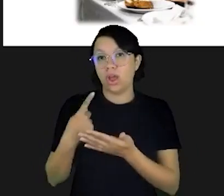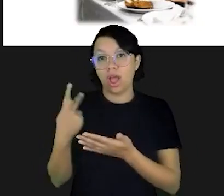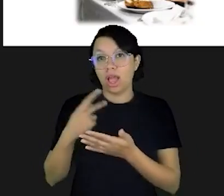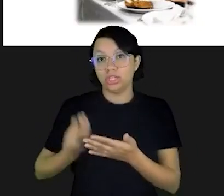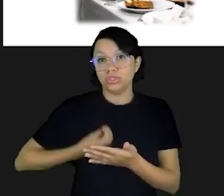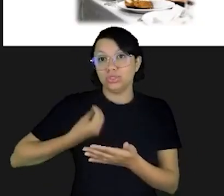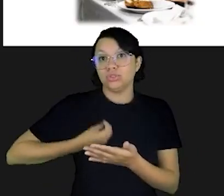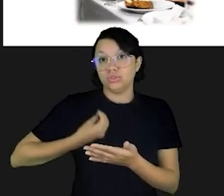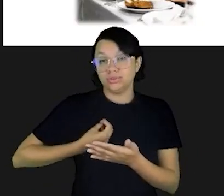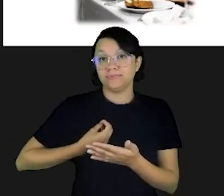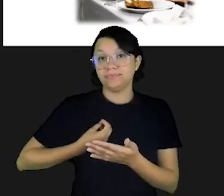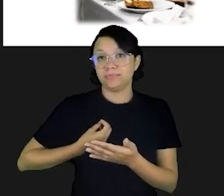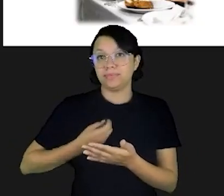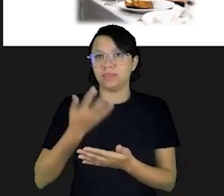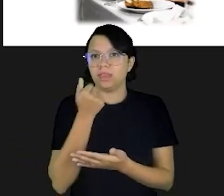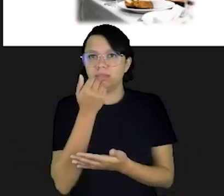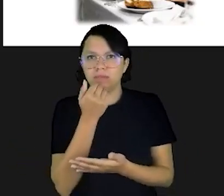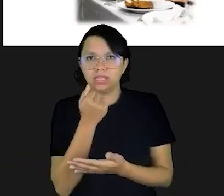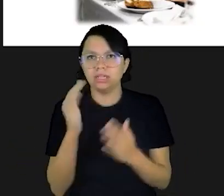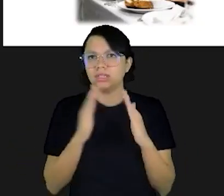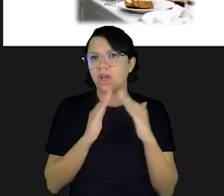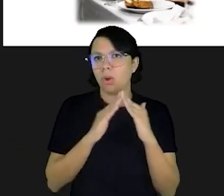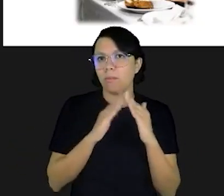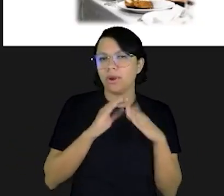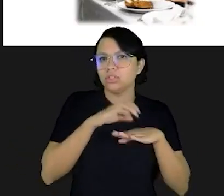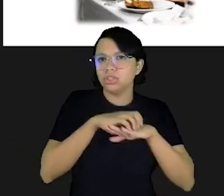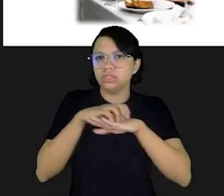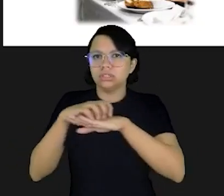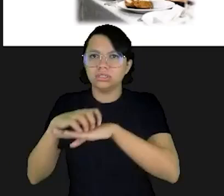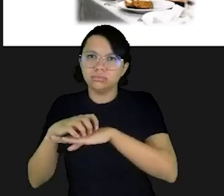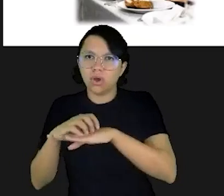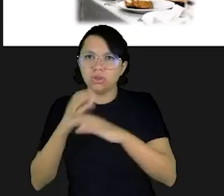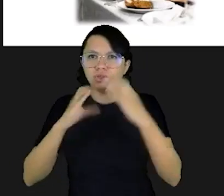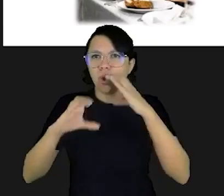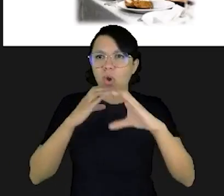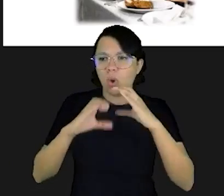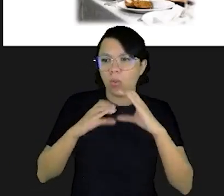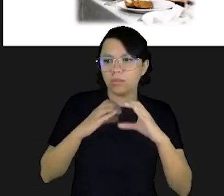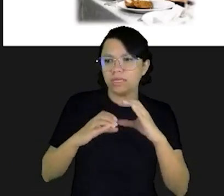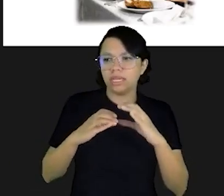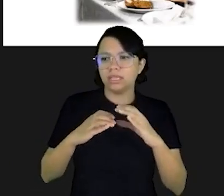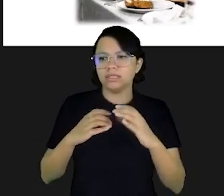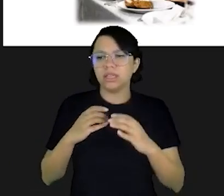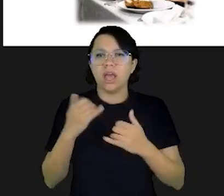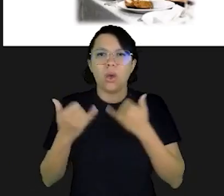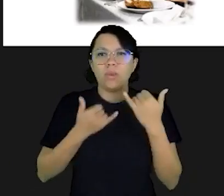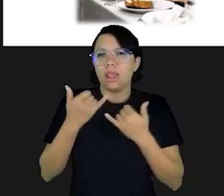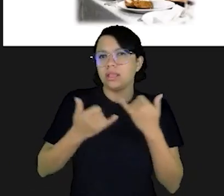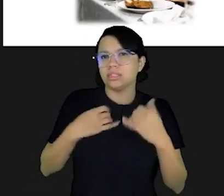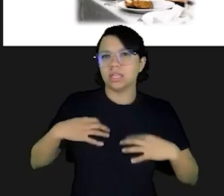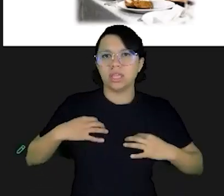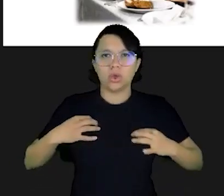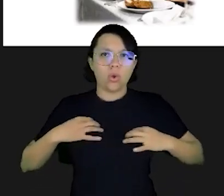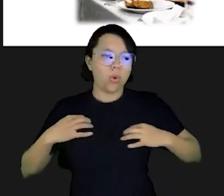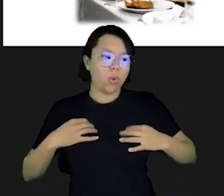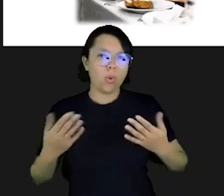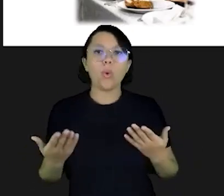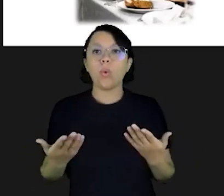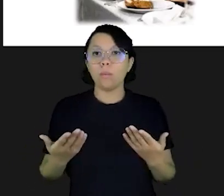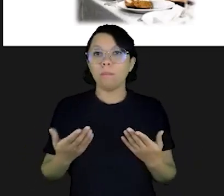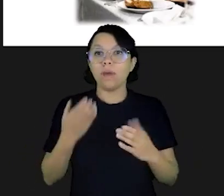que a gente consiga sobreviver. Alimentação, moradia, transporte, comunicação, prazer, vestuário,